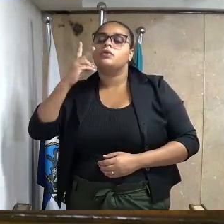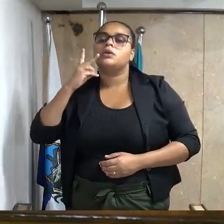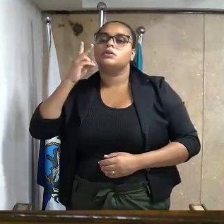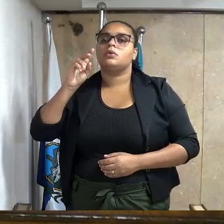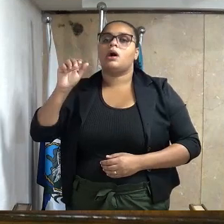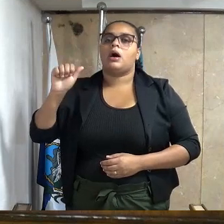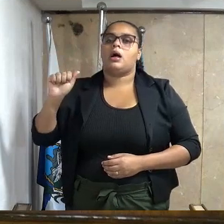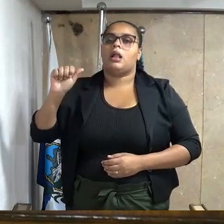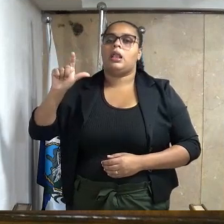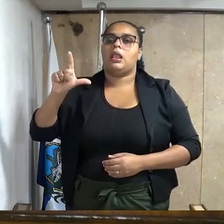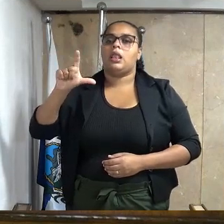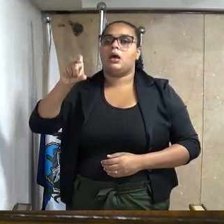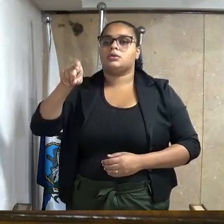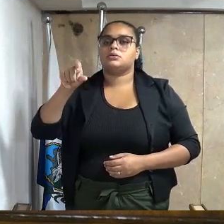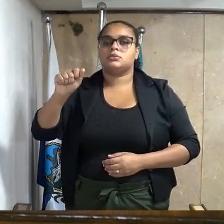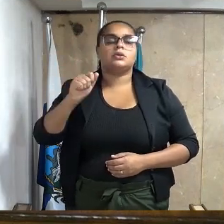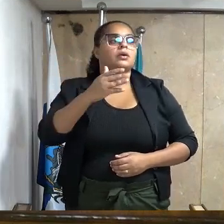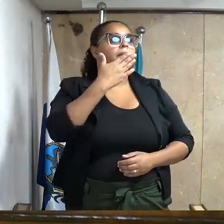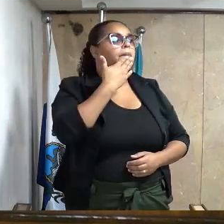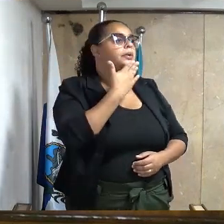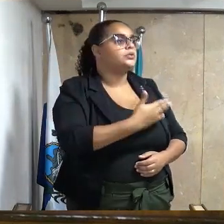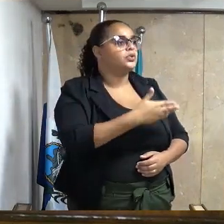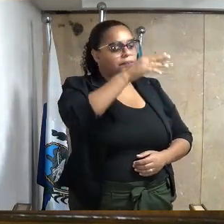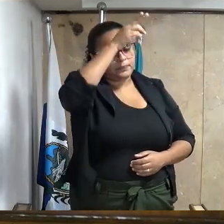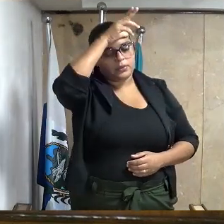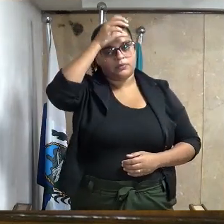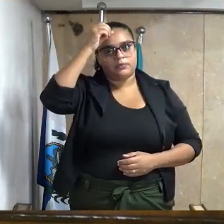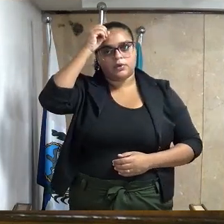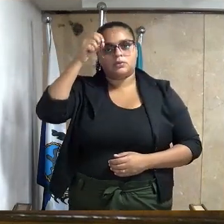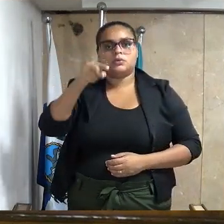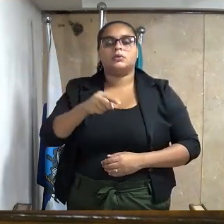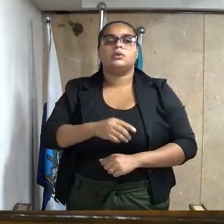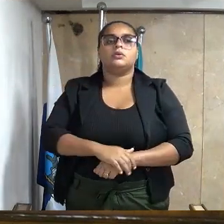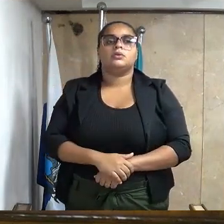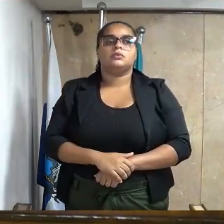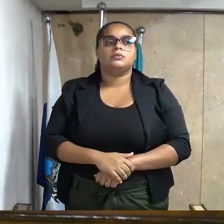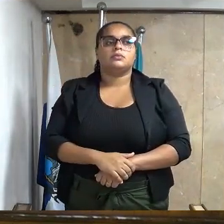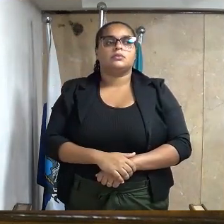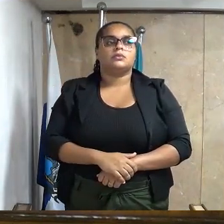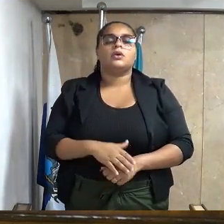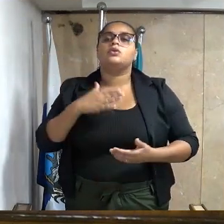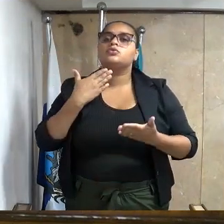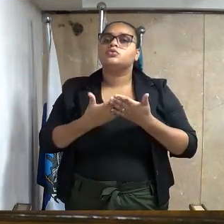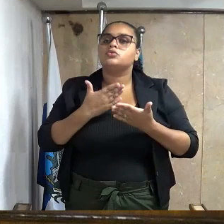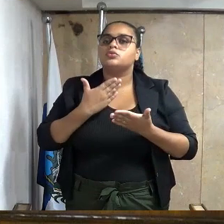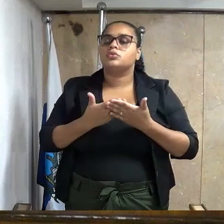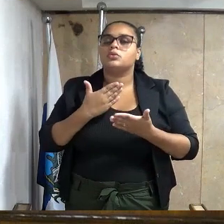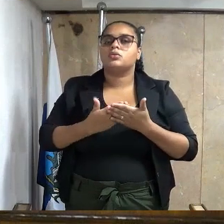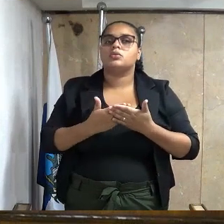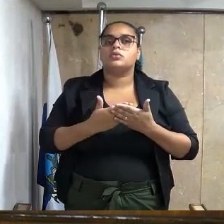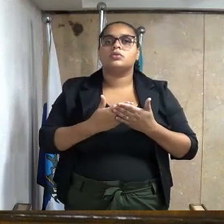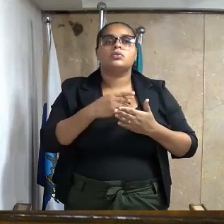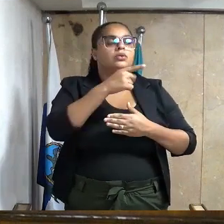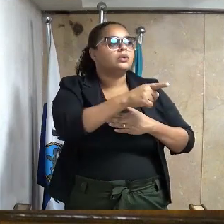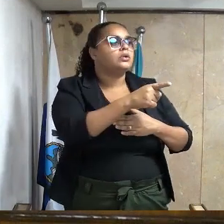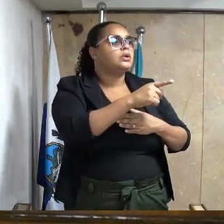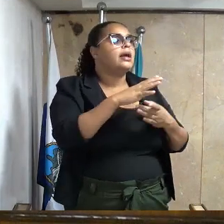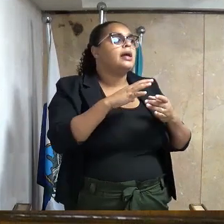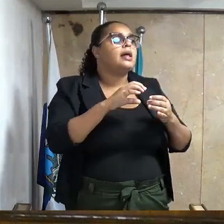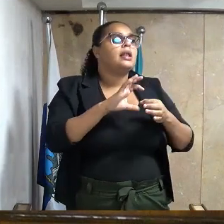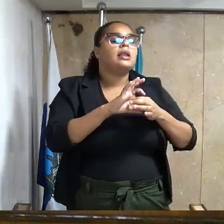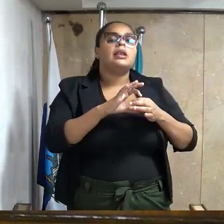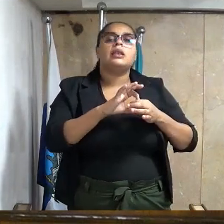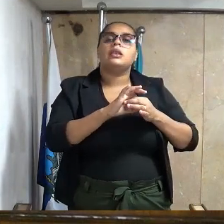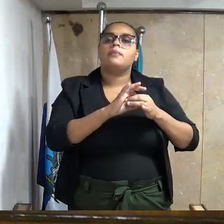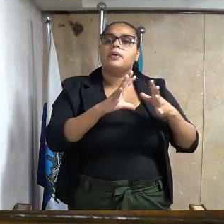Alves, solicitando ao excelente senhor prefeito um estudo no sentido de disponibilizar